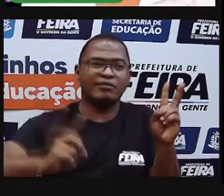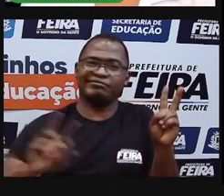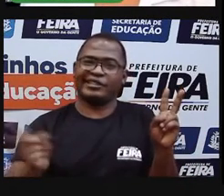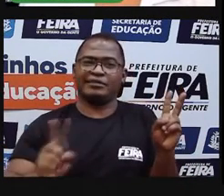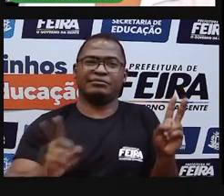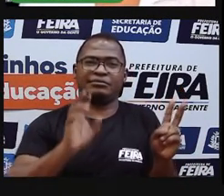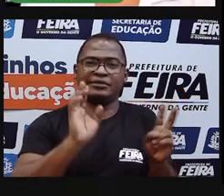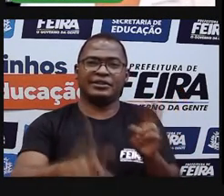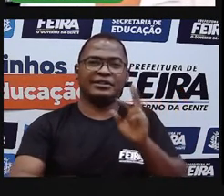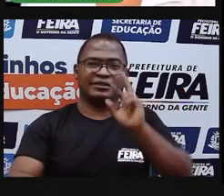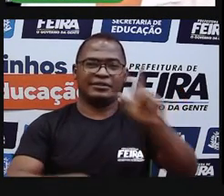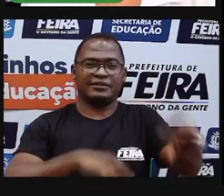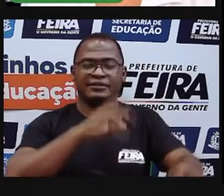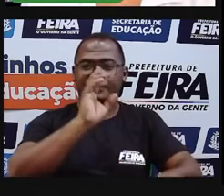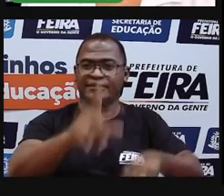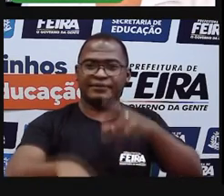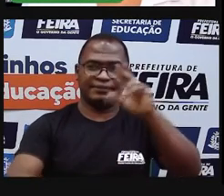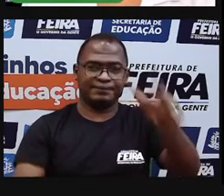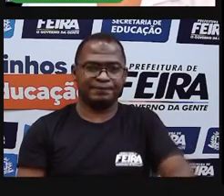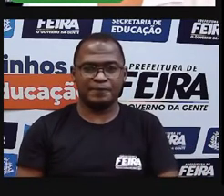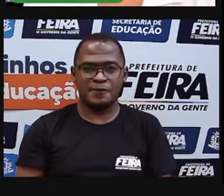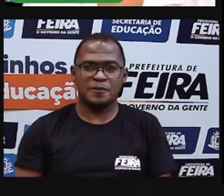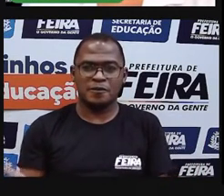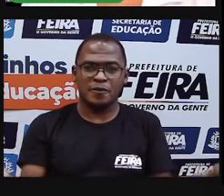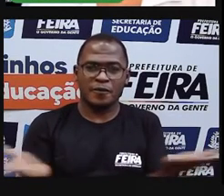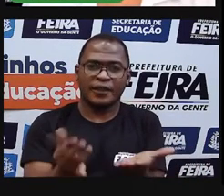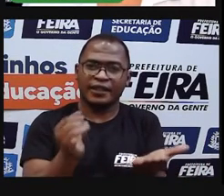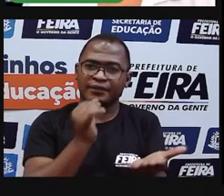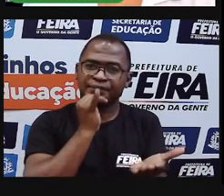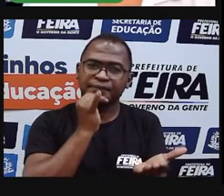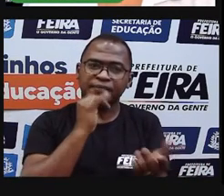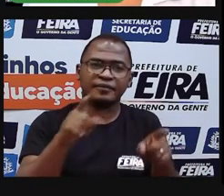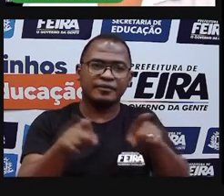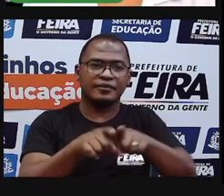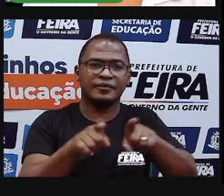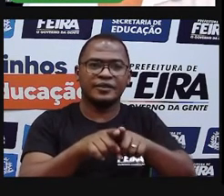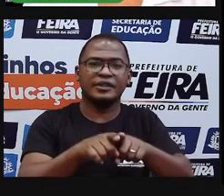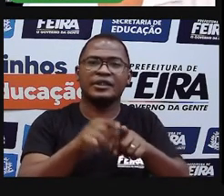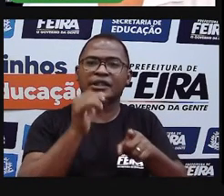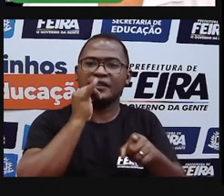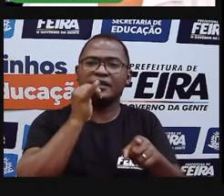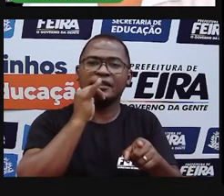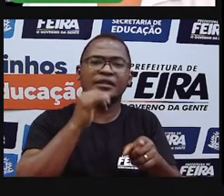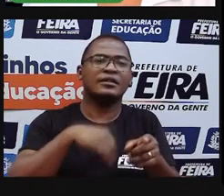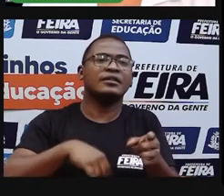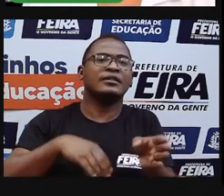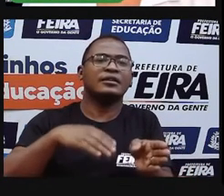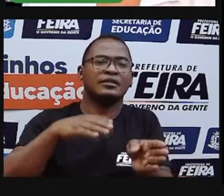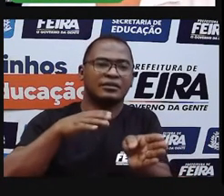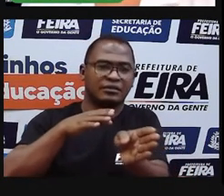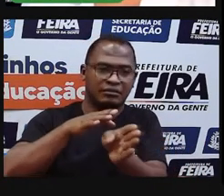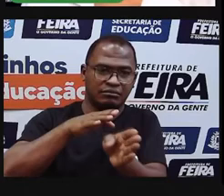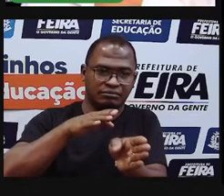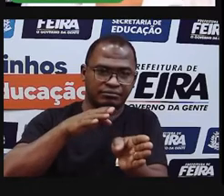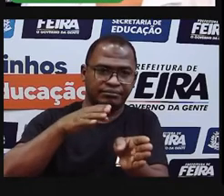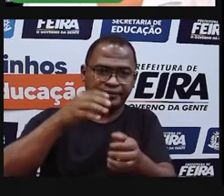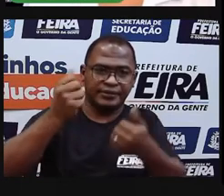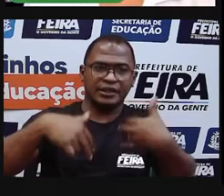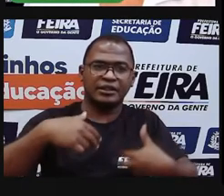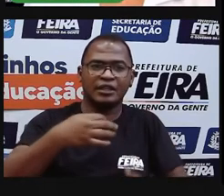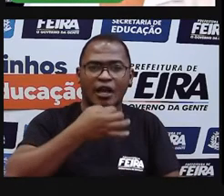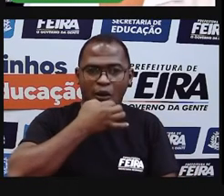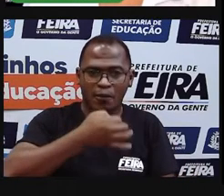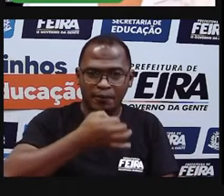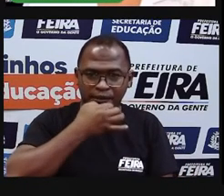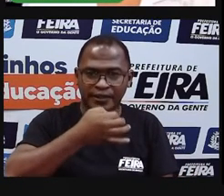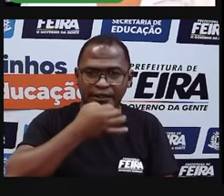Aqui eu trago pra vocês como sugestão. Eu não vou passar... Essa música é muito bonita, essa canção que se chama Canção do